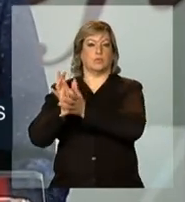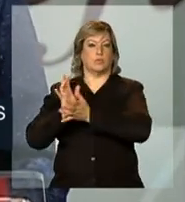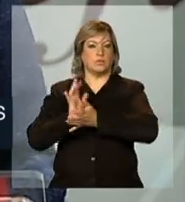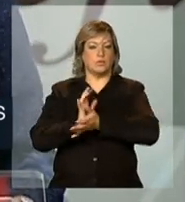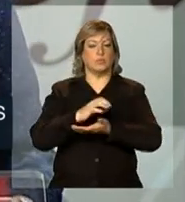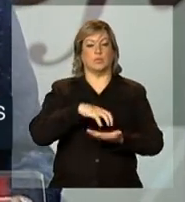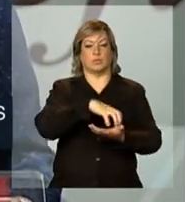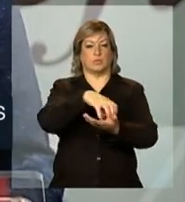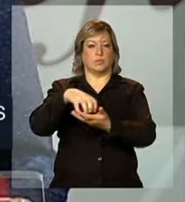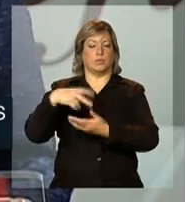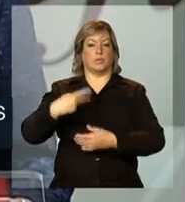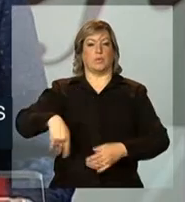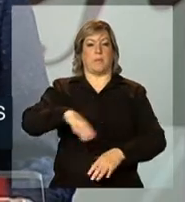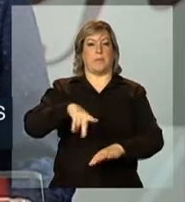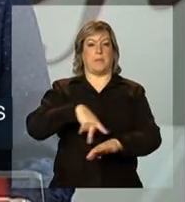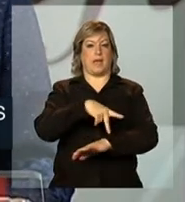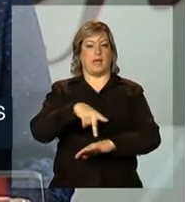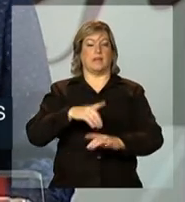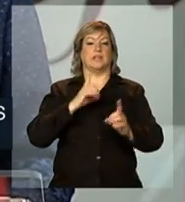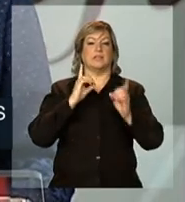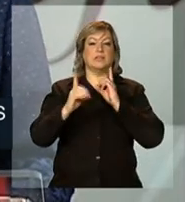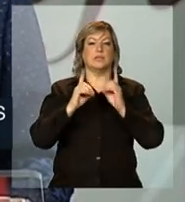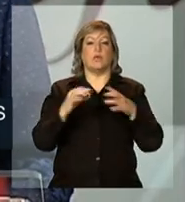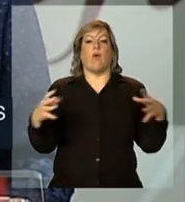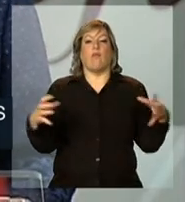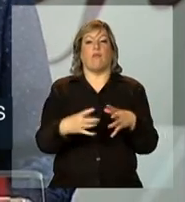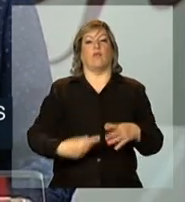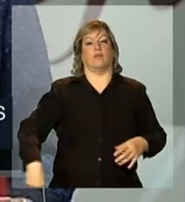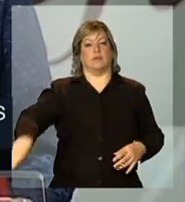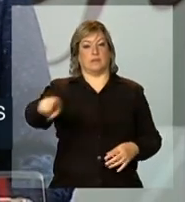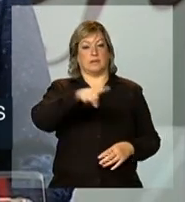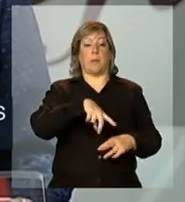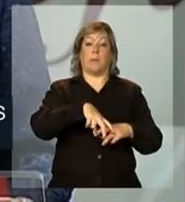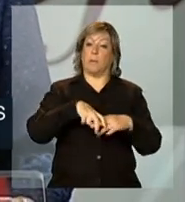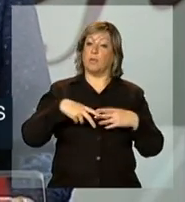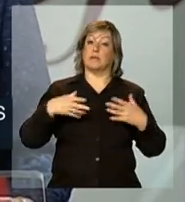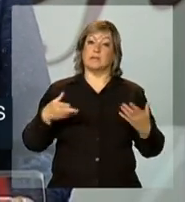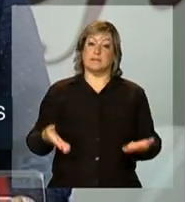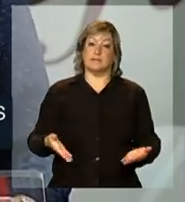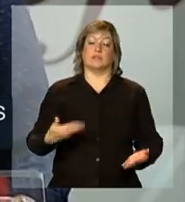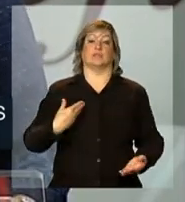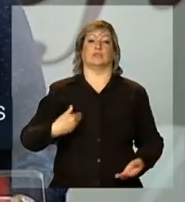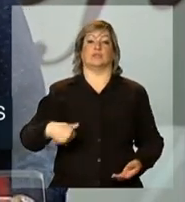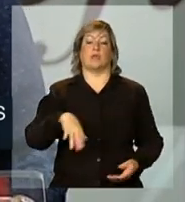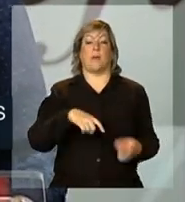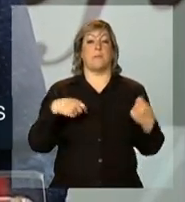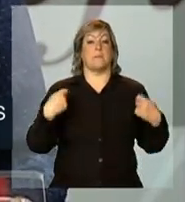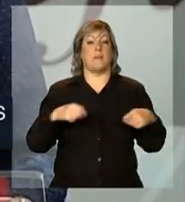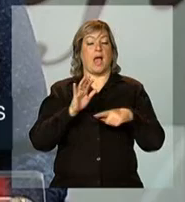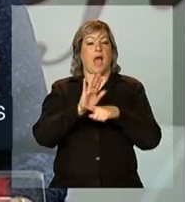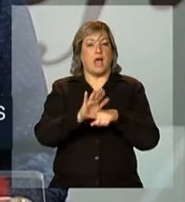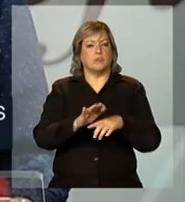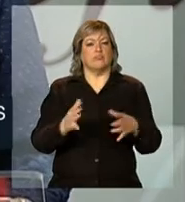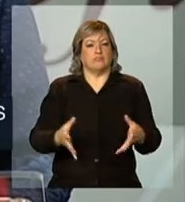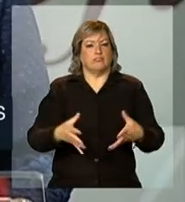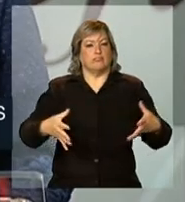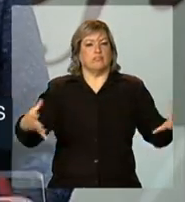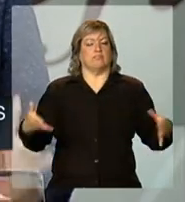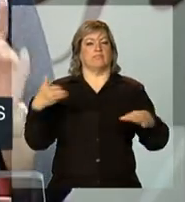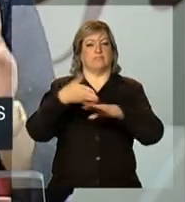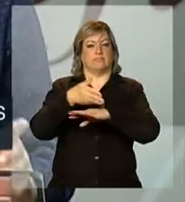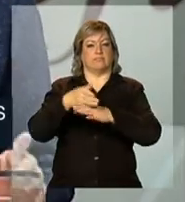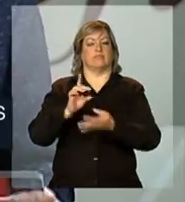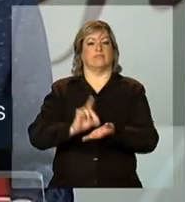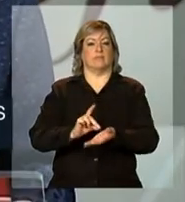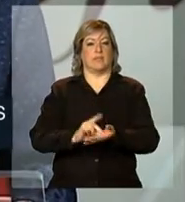nas discussões que afetem a eles. Por isso, nós temos de promover uma efetiva participação.